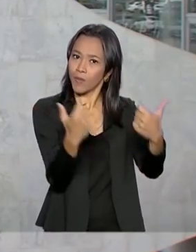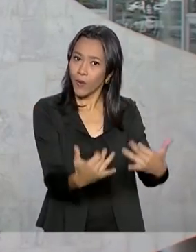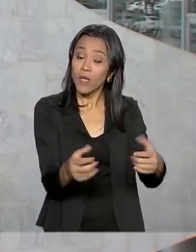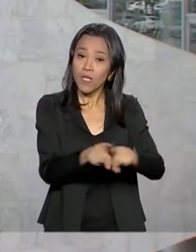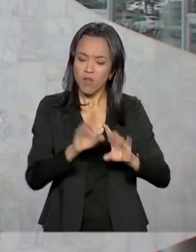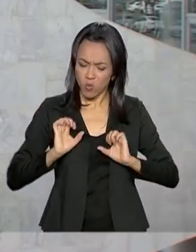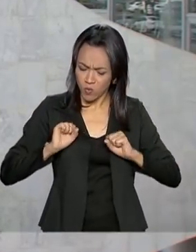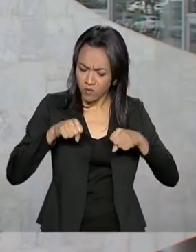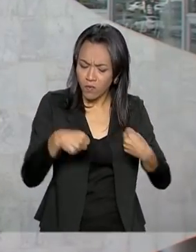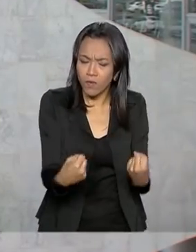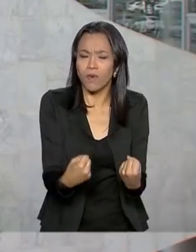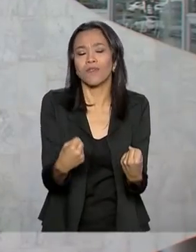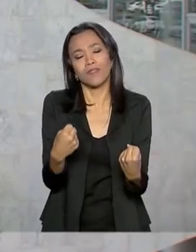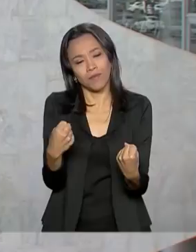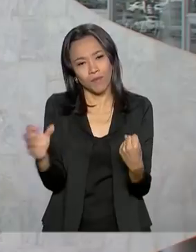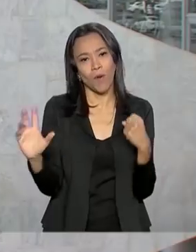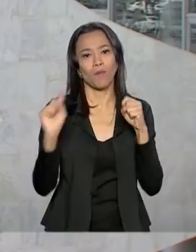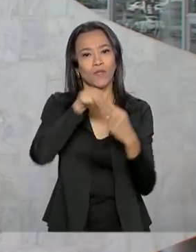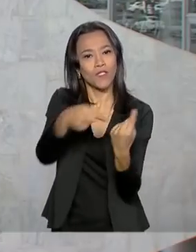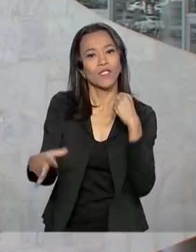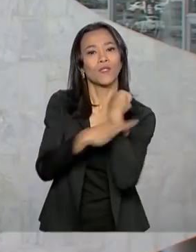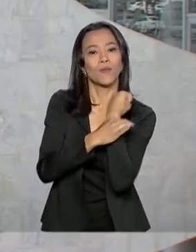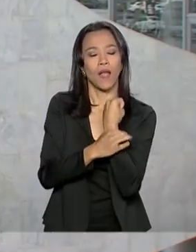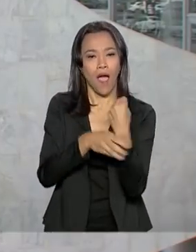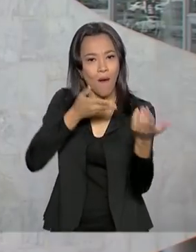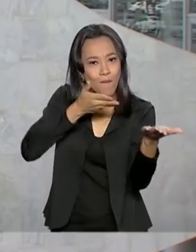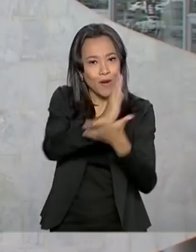que vem fazendo para garantir a aprovação desse projeto.